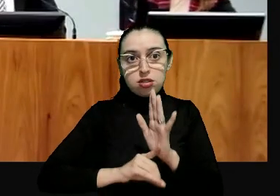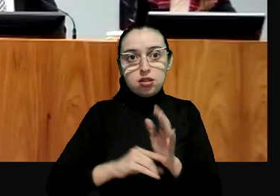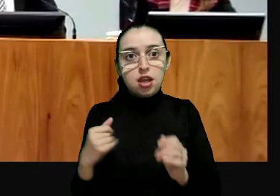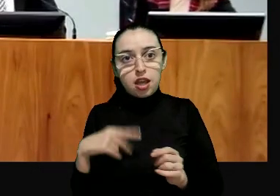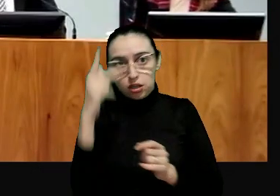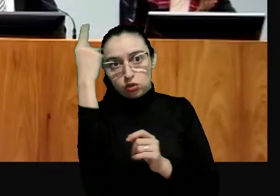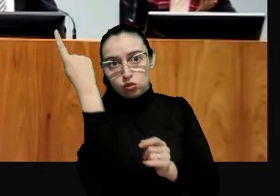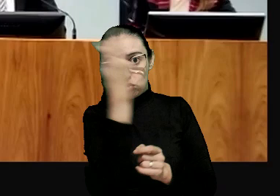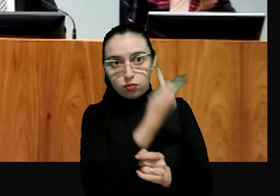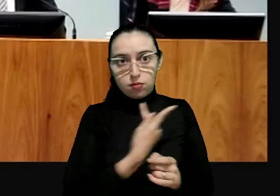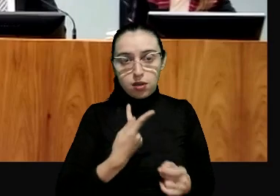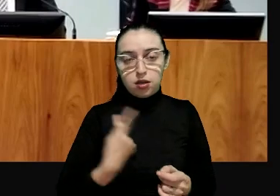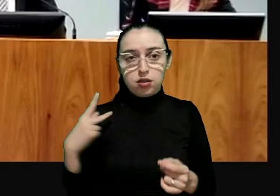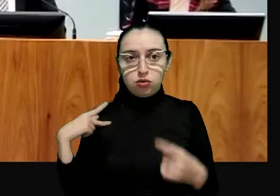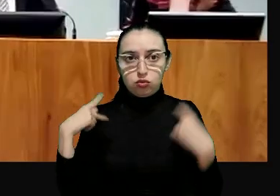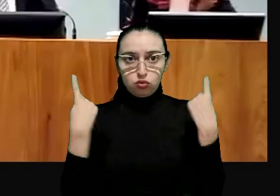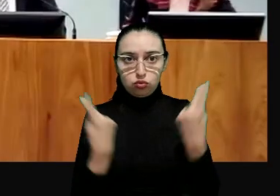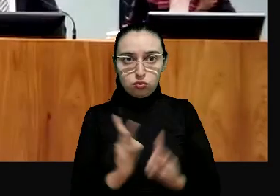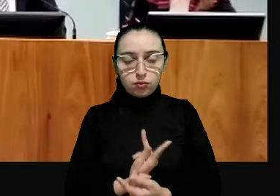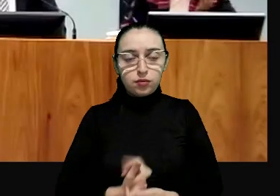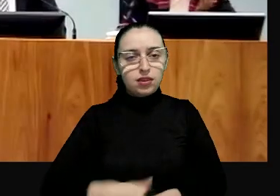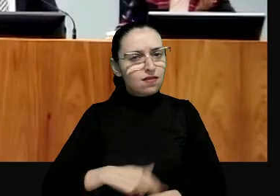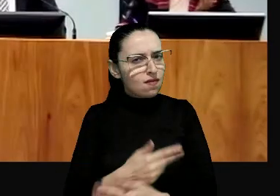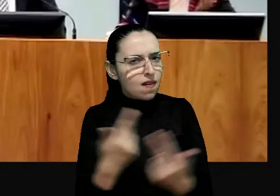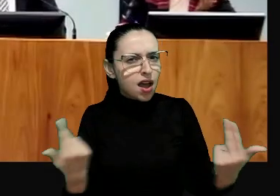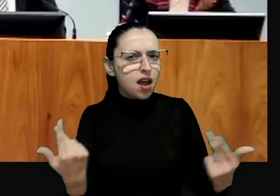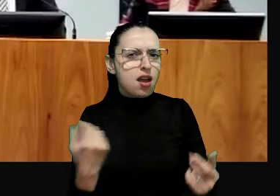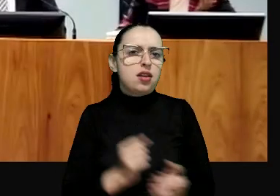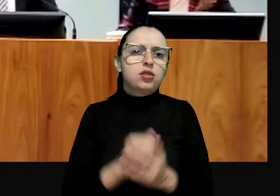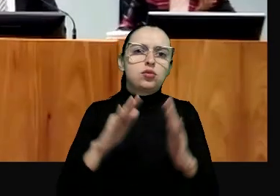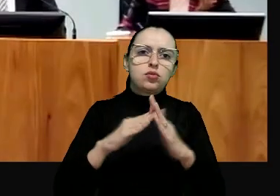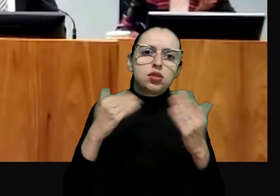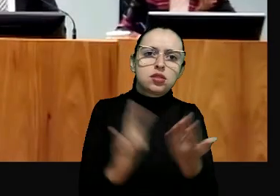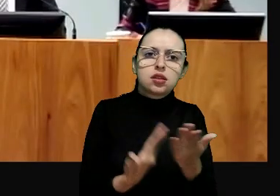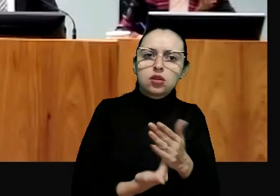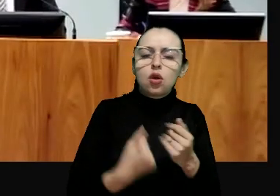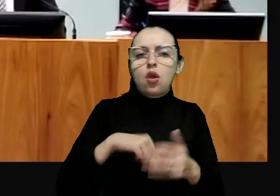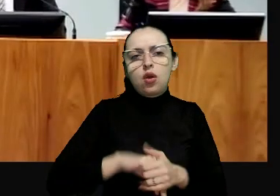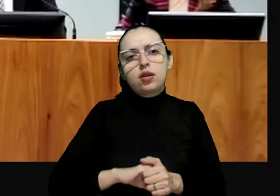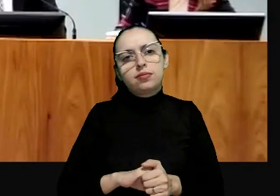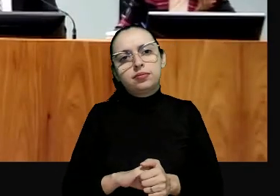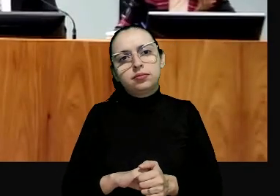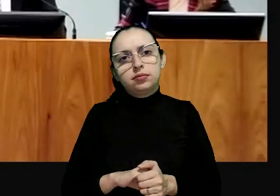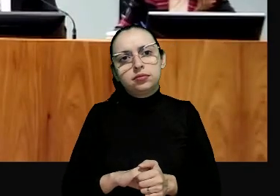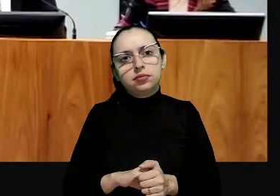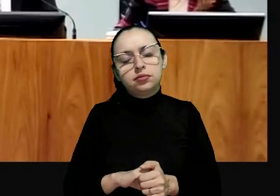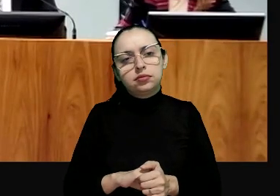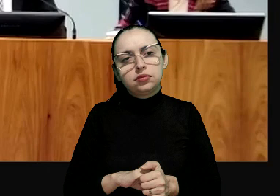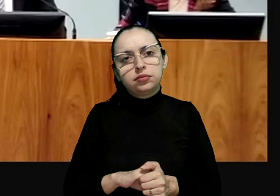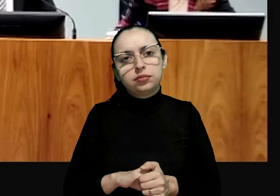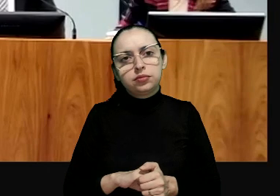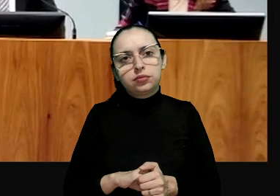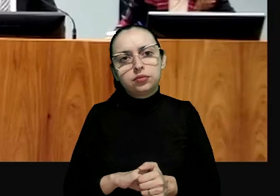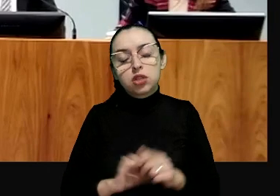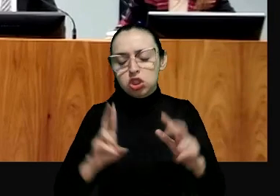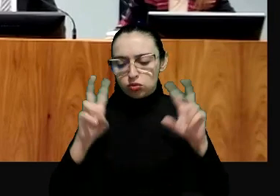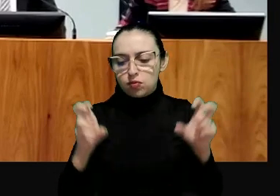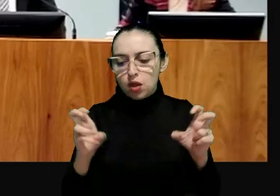título de professor honoris causa em diversas instituições de ensino eu quero também, senhor presidente,